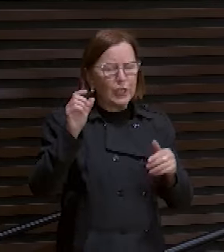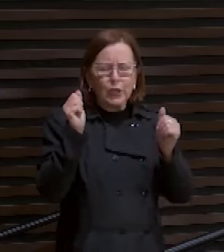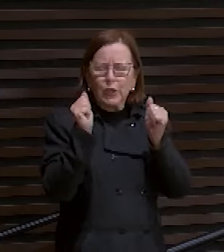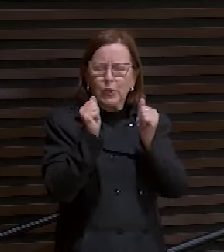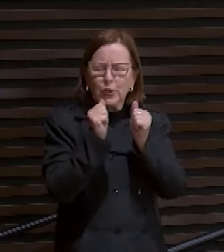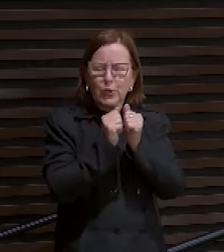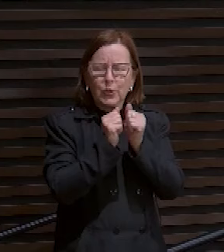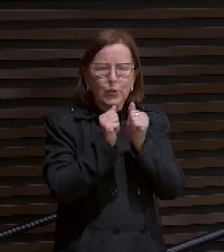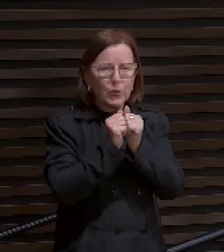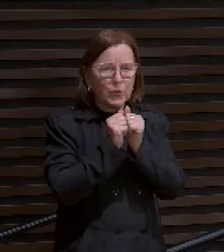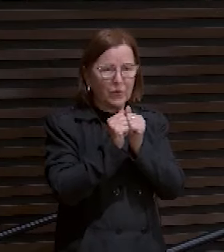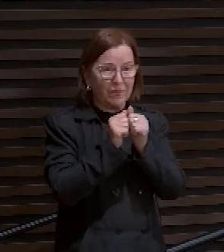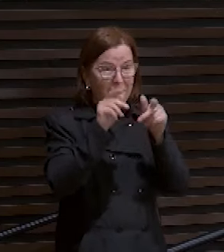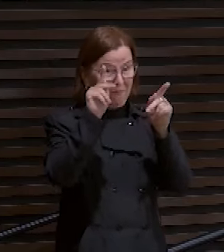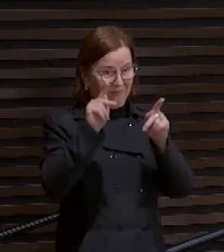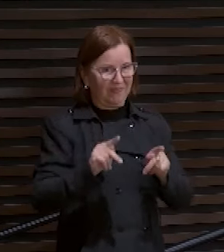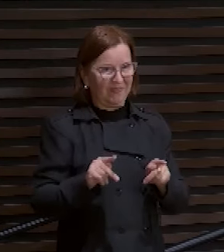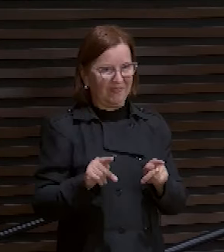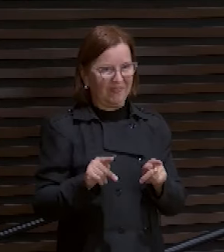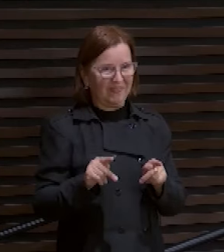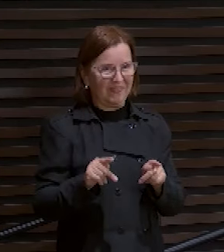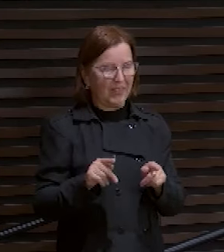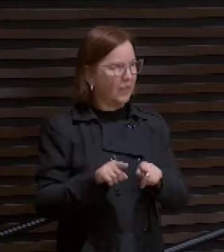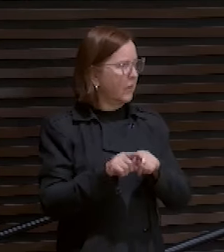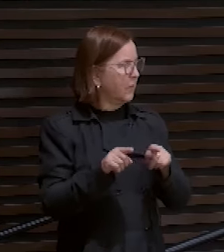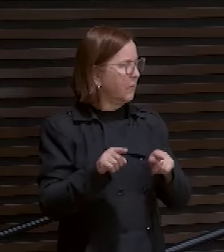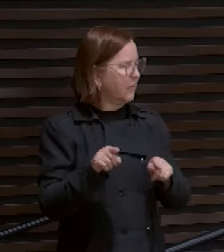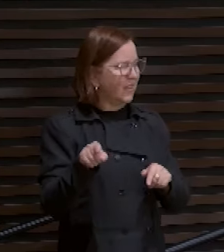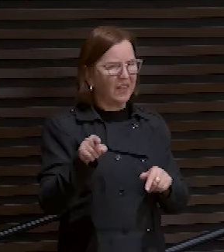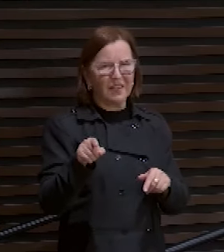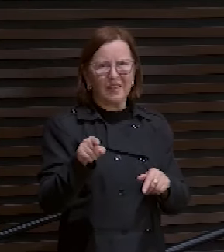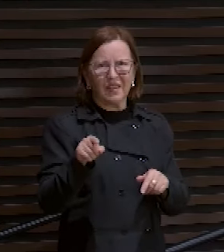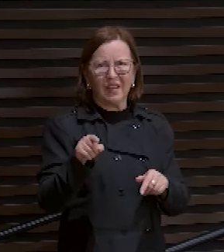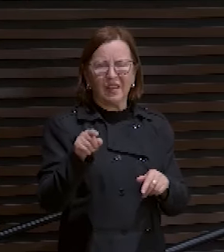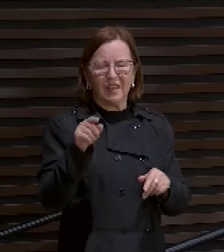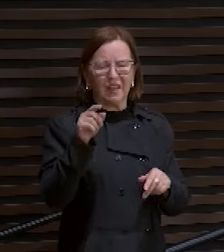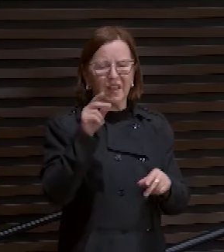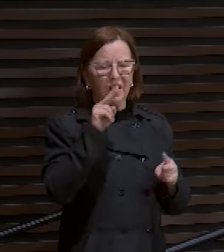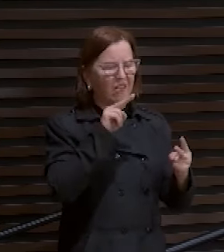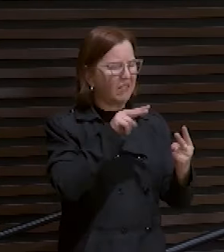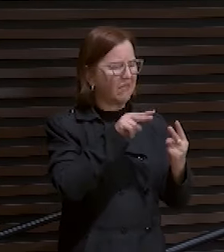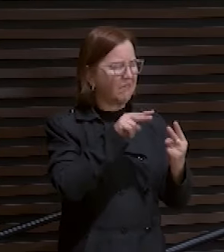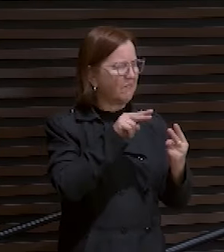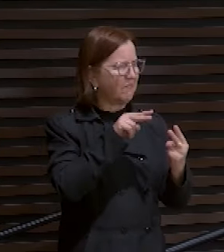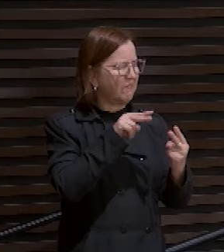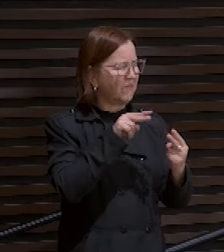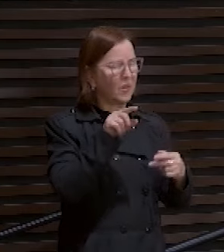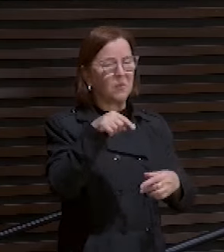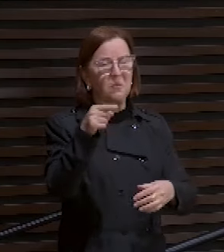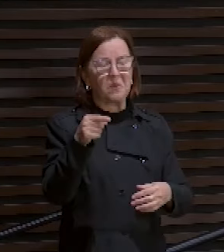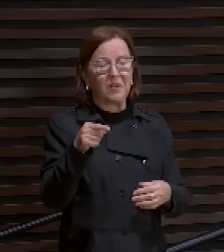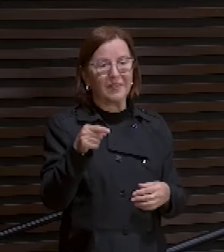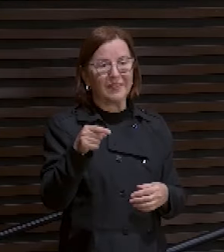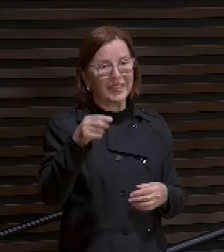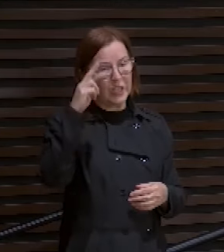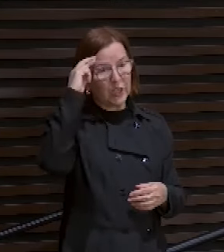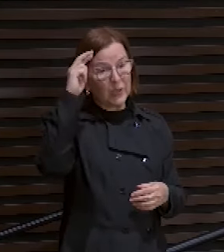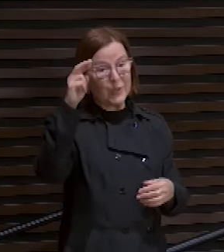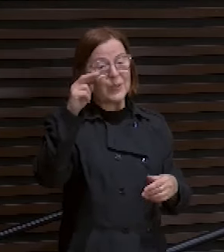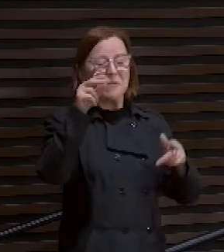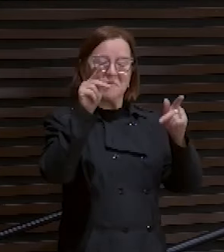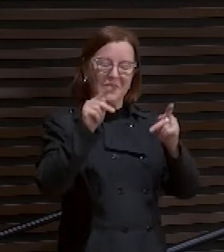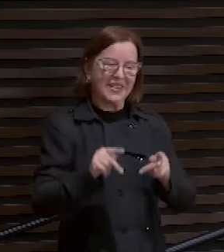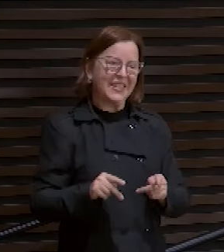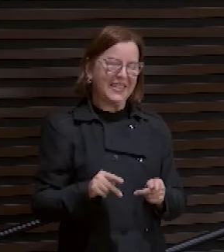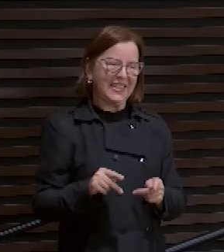Cris aqui, bem presente. Mas a Cris está olhando para o Fernando. Está olhando para o outro. E o Senhor está aqui bem presente.